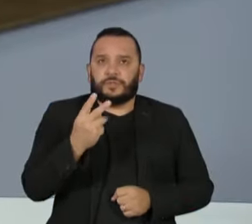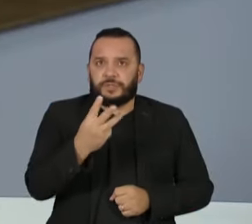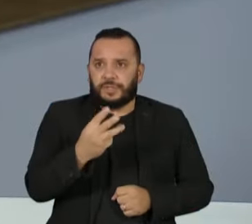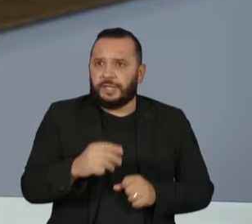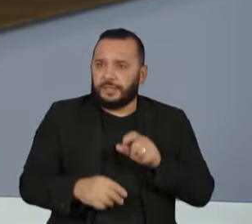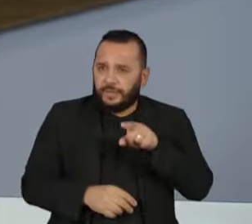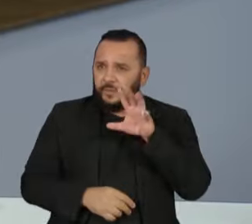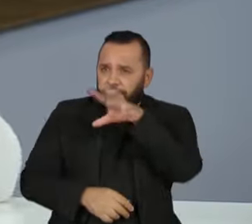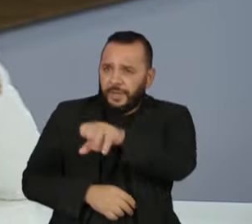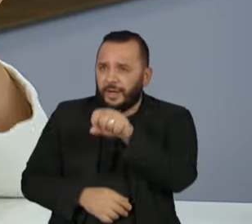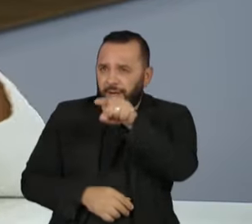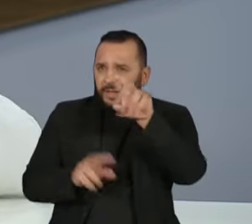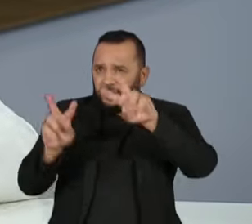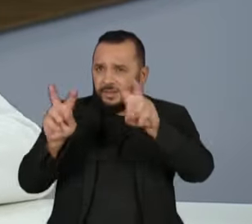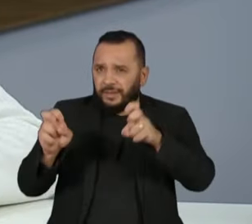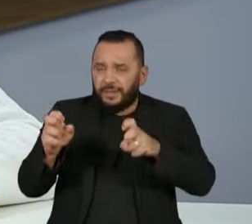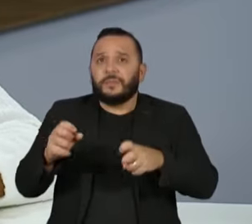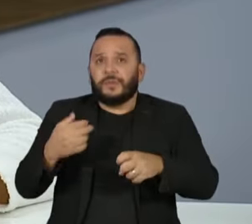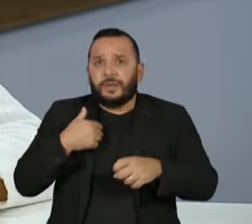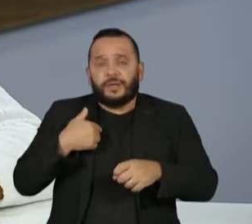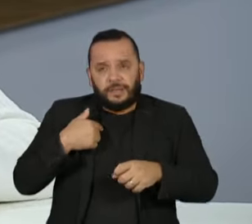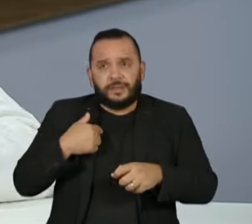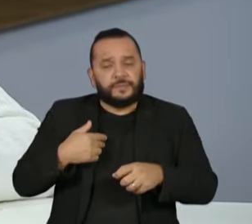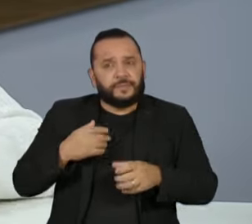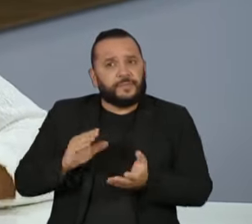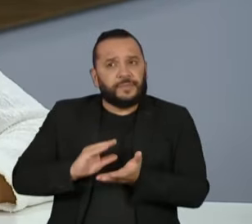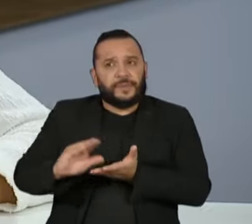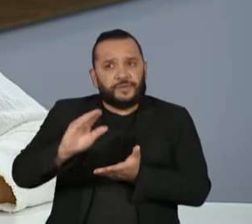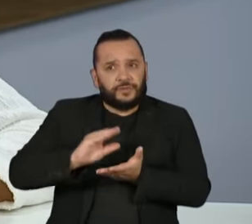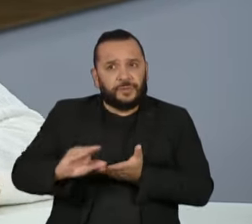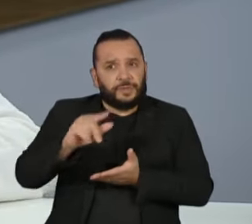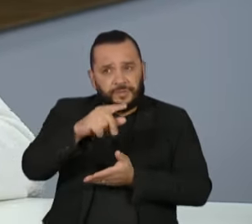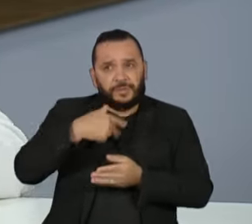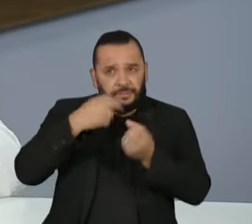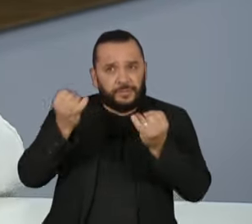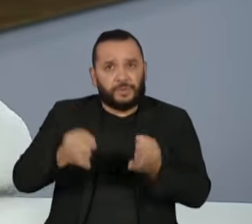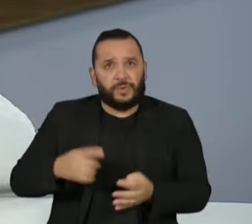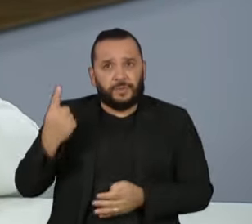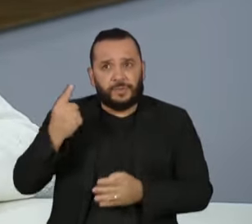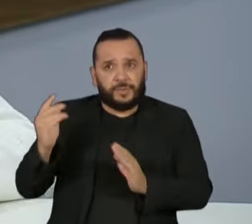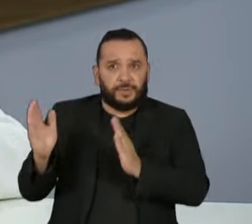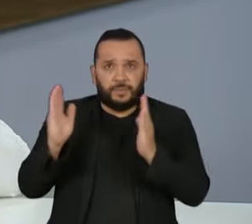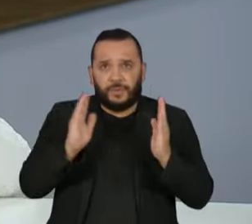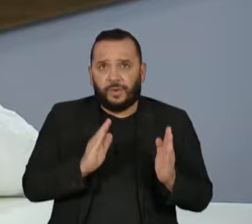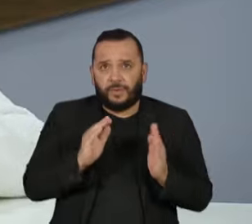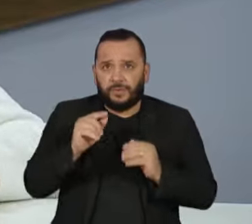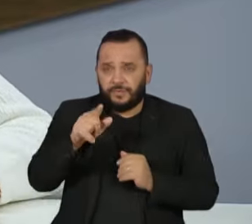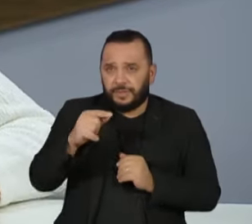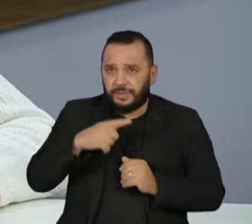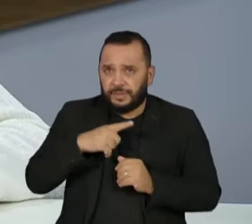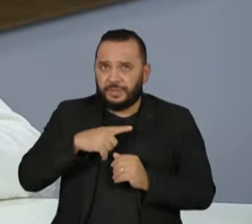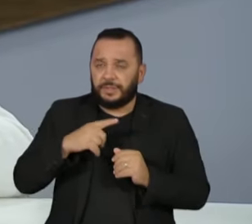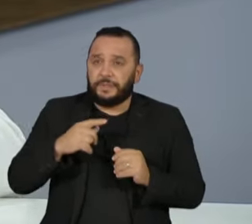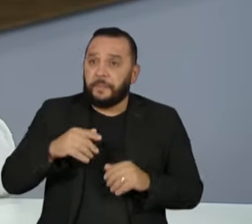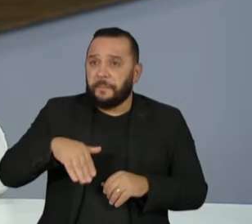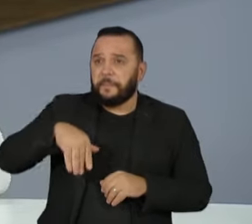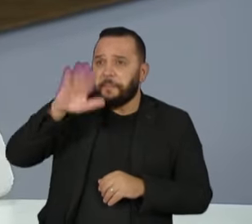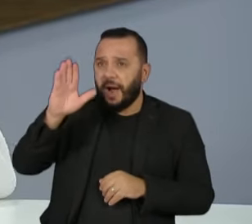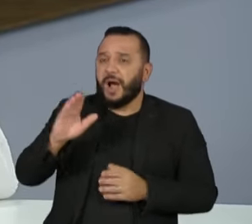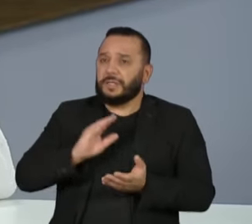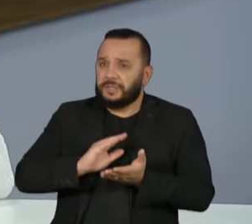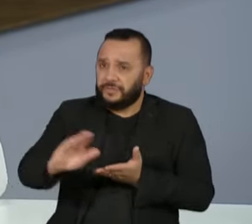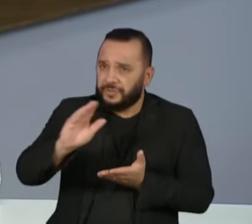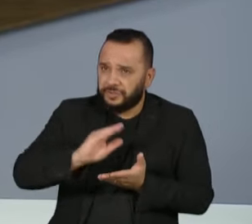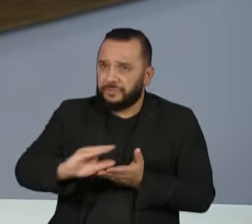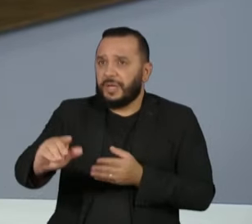pegar esse ponto do investimento, que o senhor repetiu isso no primeiro bloco várias vezes, né? Esse diagnóstico de que mais investimento